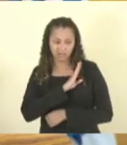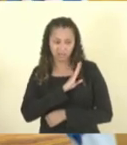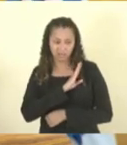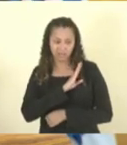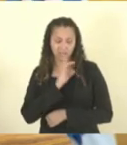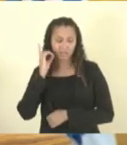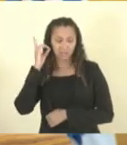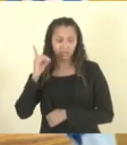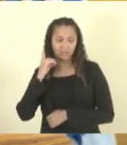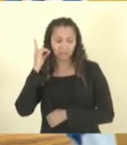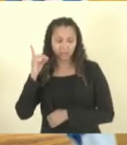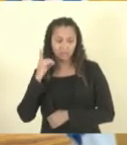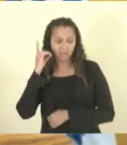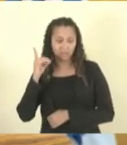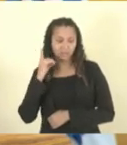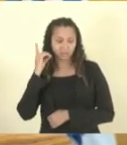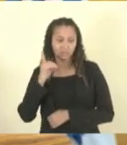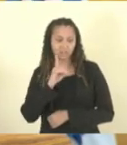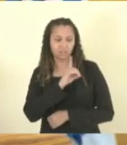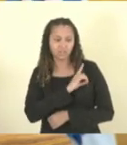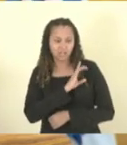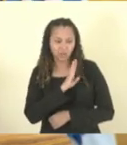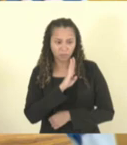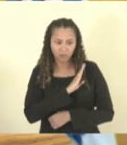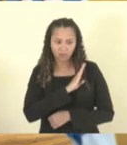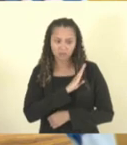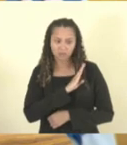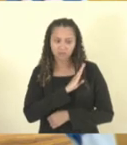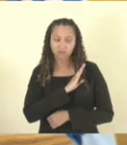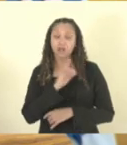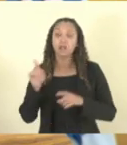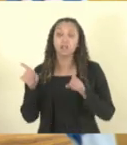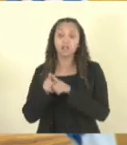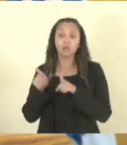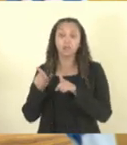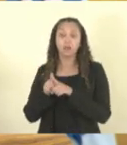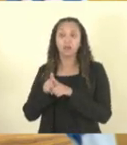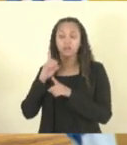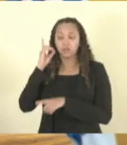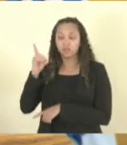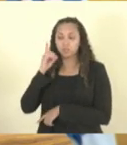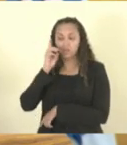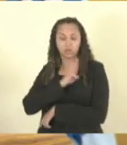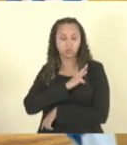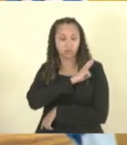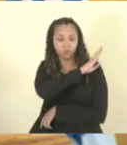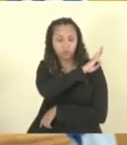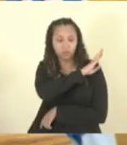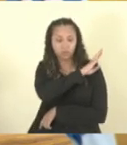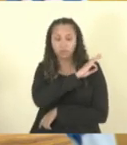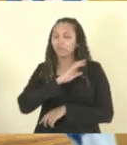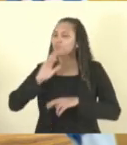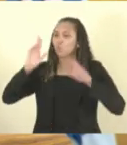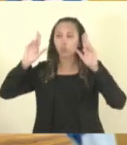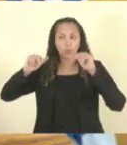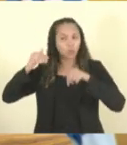deputado delegado Danilo Baez e também o coronel Hélito, deputado coronel Hélito, não faltam sessão.